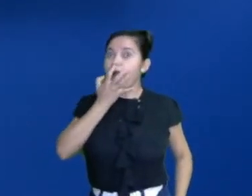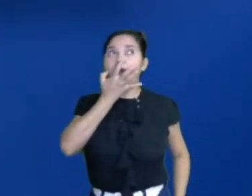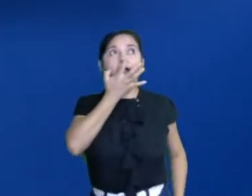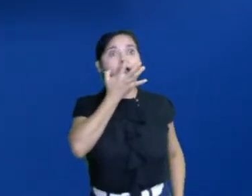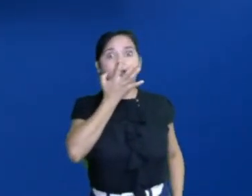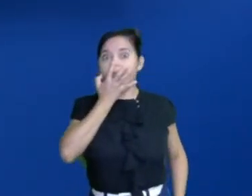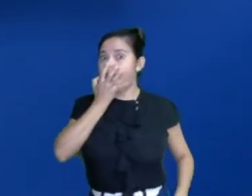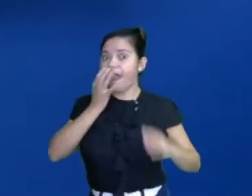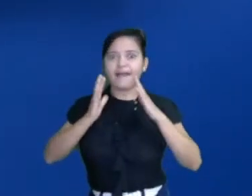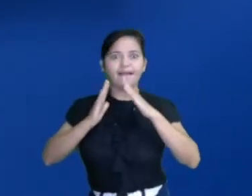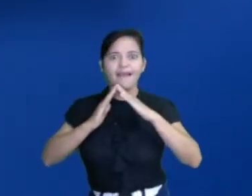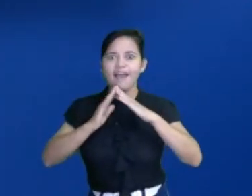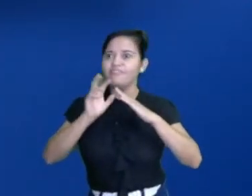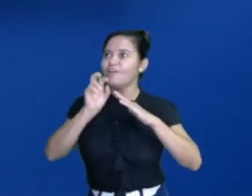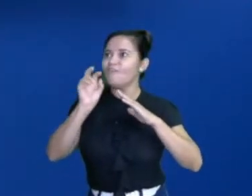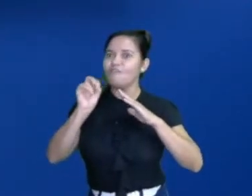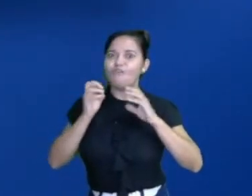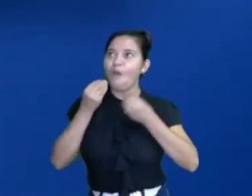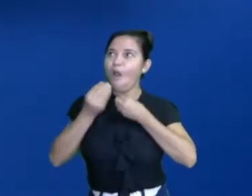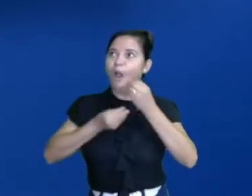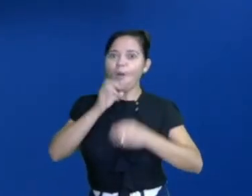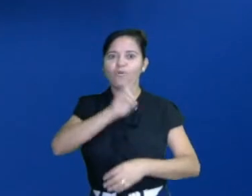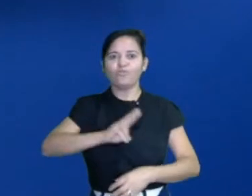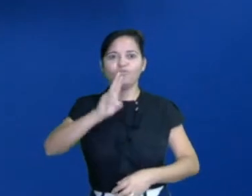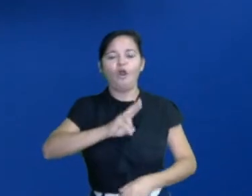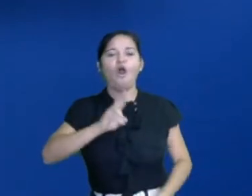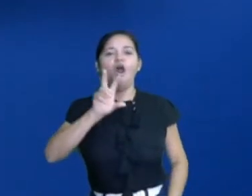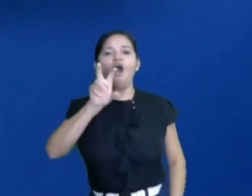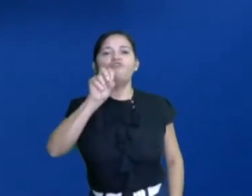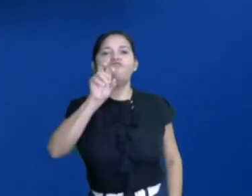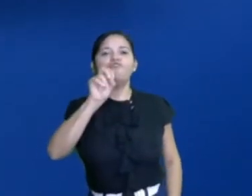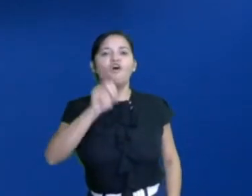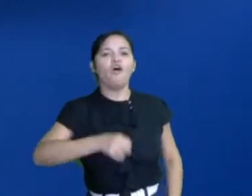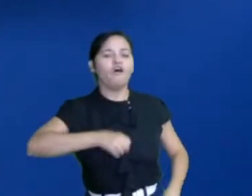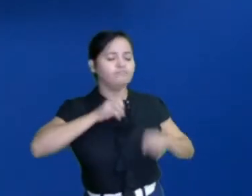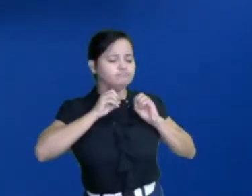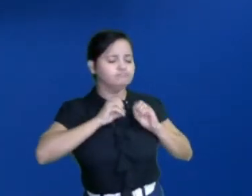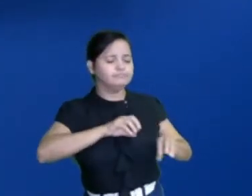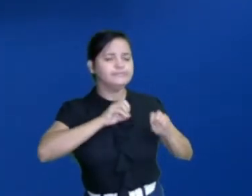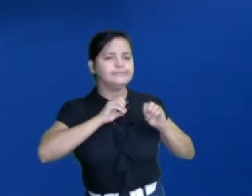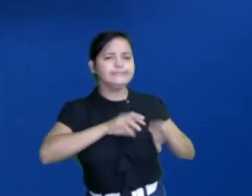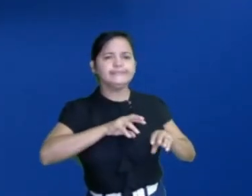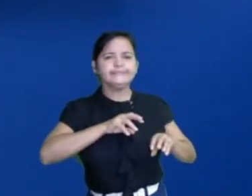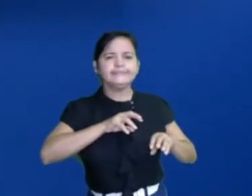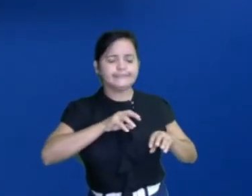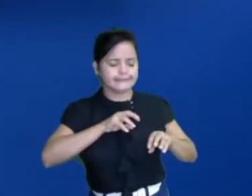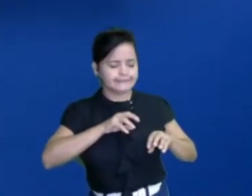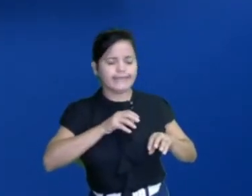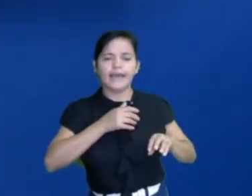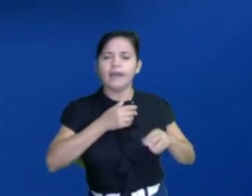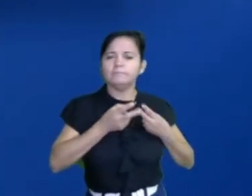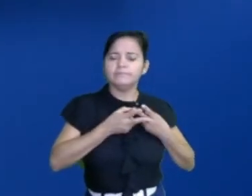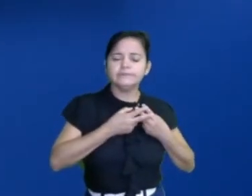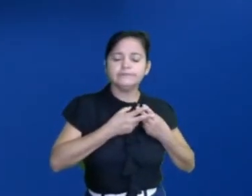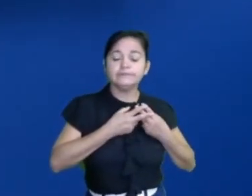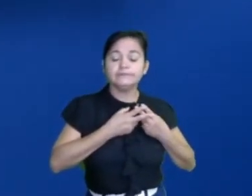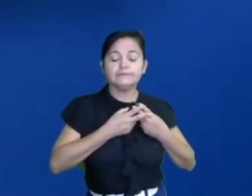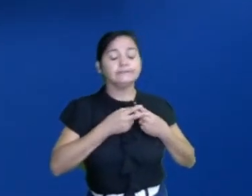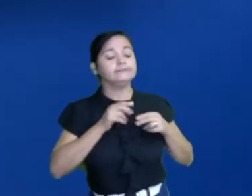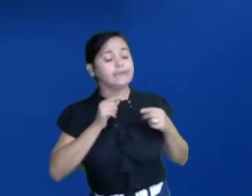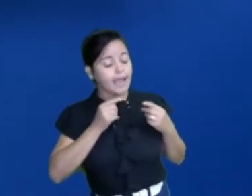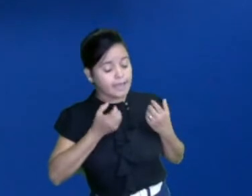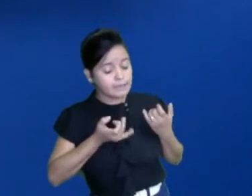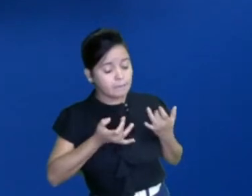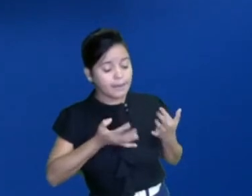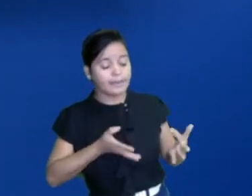isso? E a sua avó com muita paciência, ou a sua mãe, seu pai com muita paciência, vai lá e ensina.